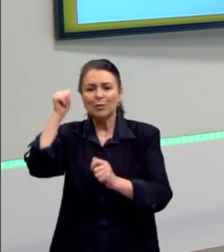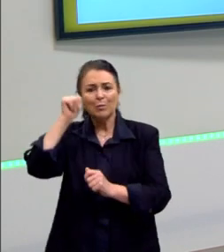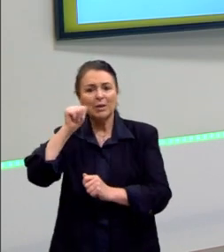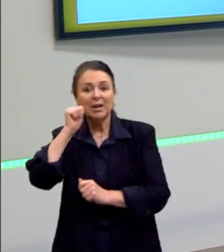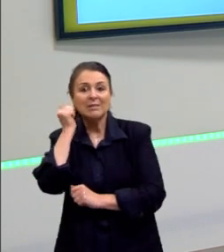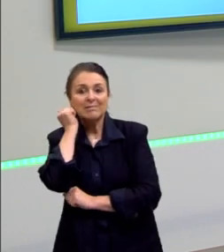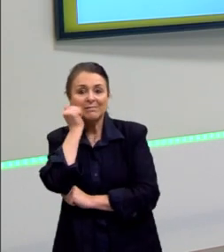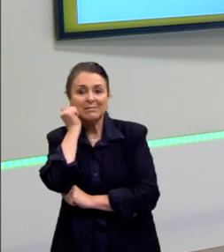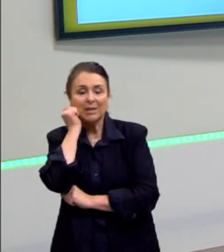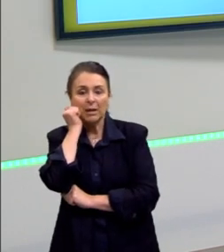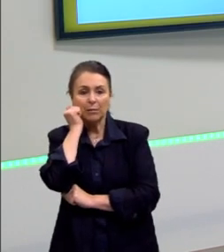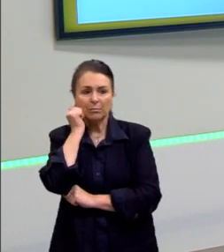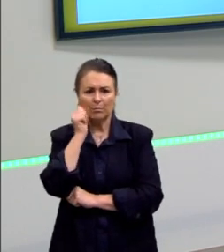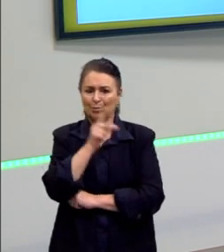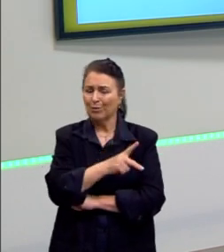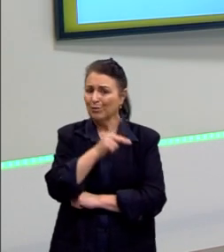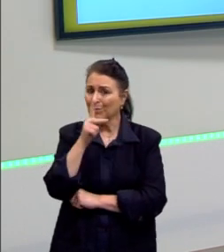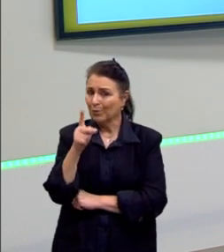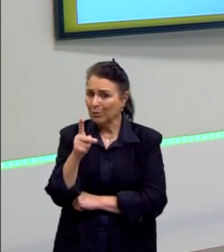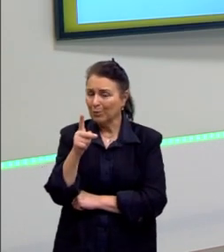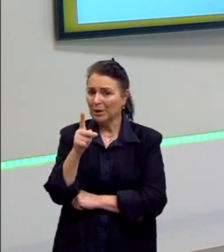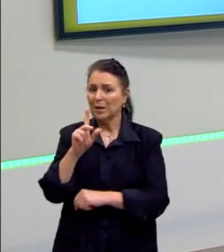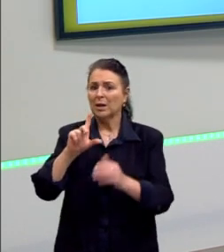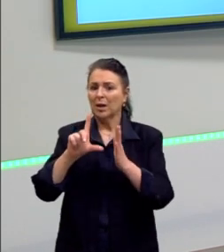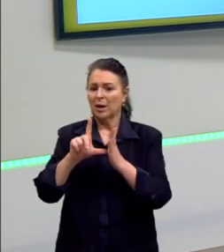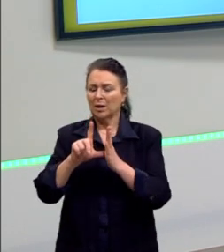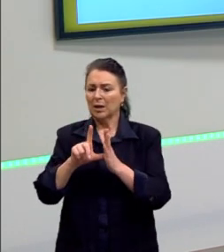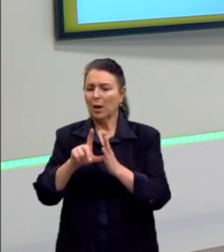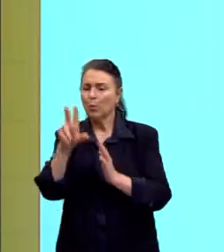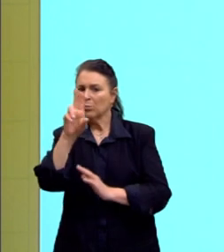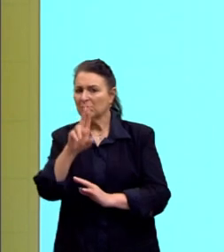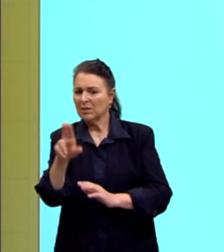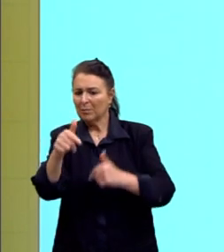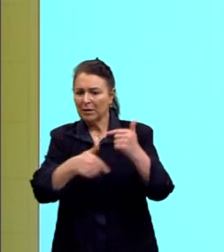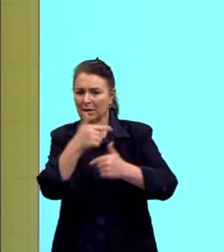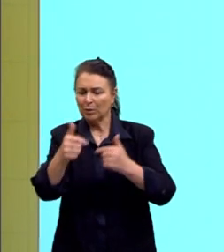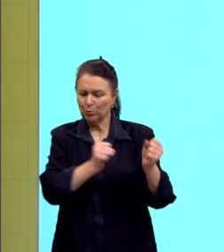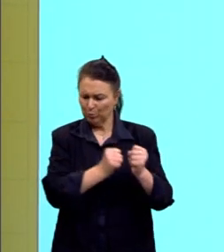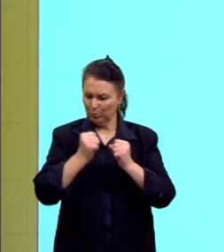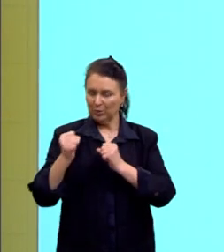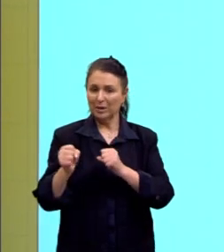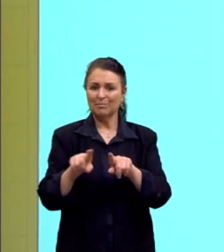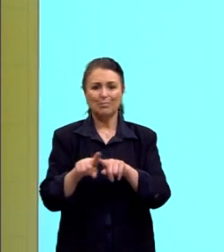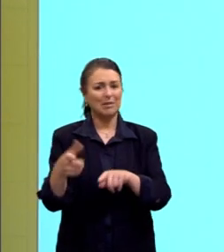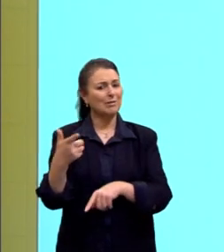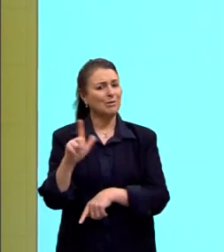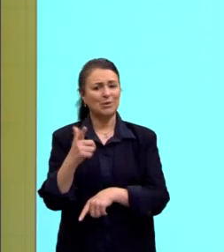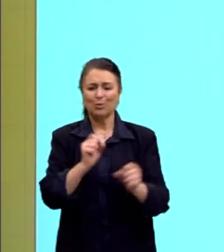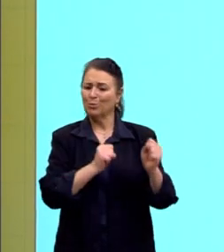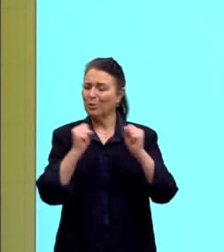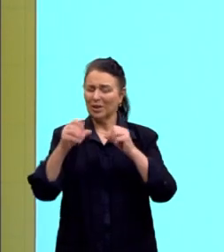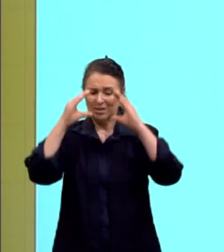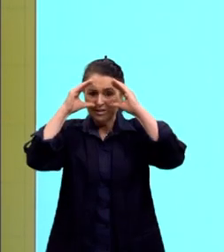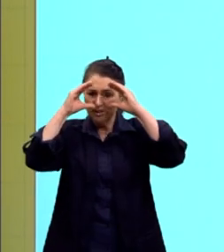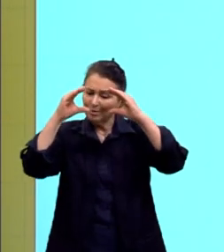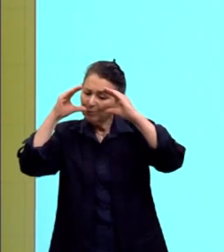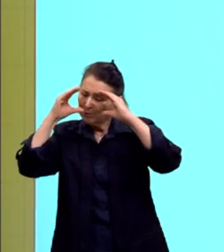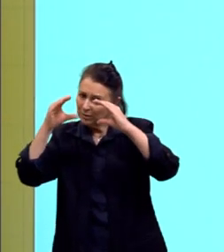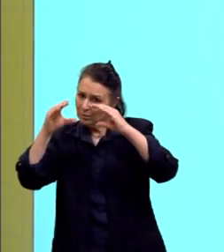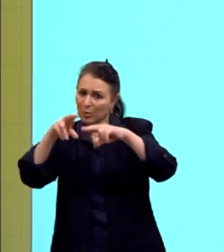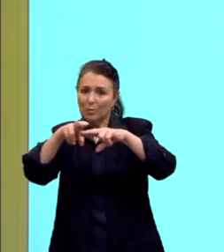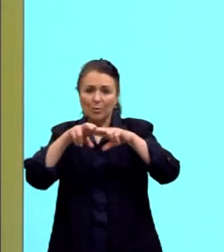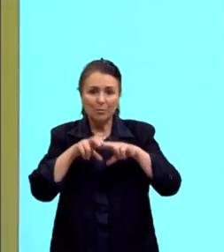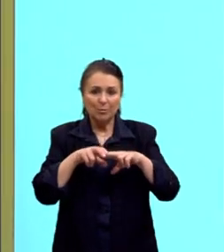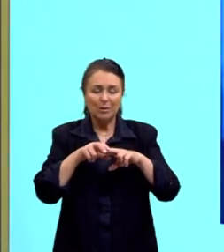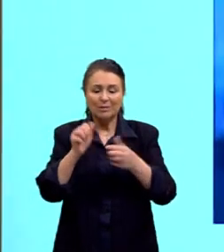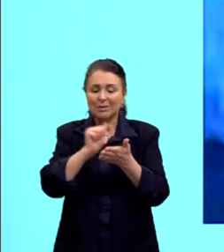mesmo se tornando professora, ocupando cargos de poder, que elas ainda não têm o seu poder respeitado. E isso, elas